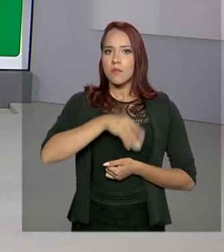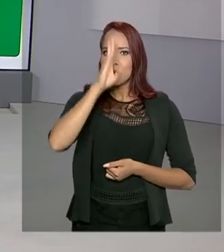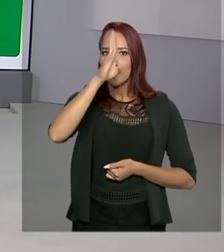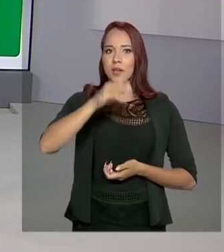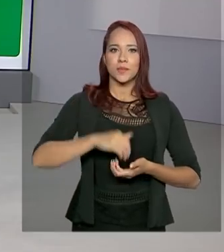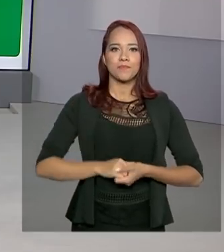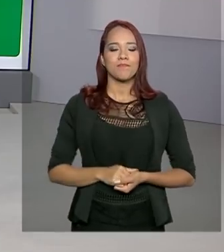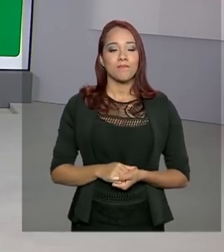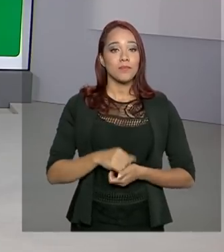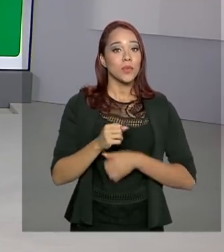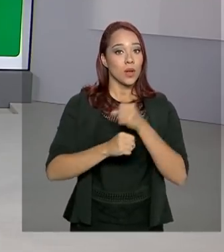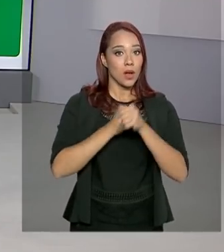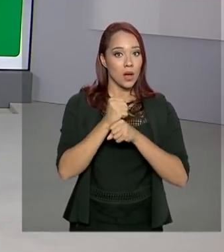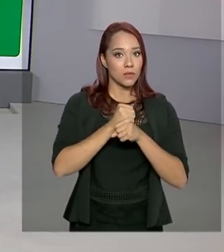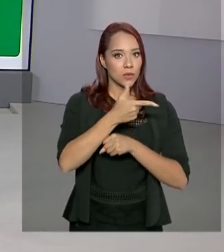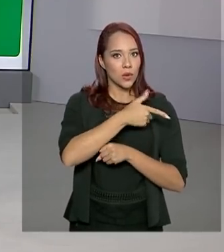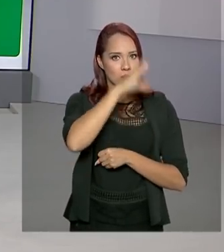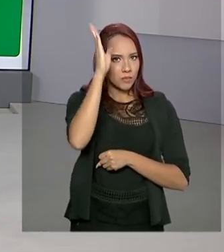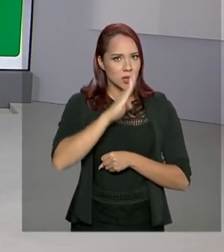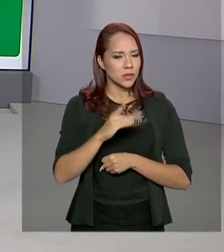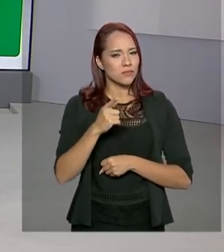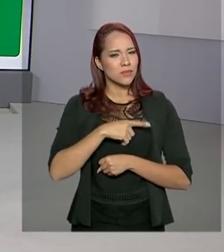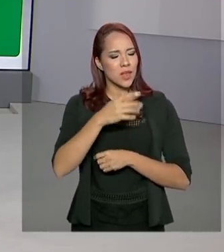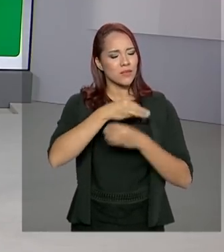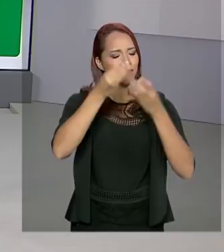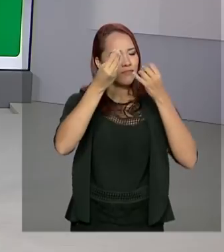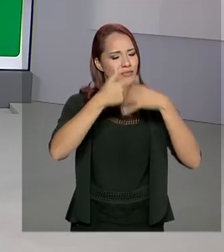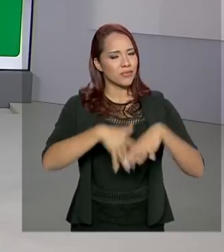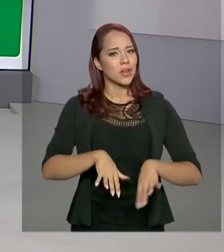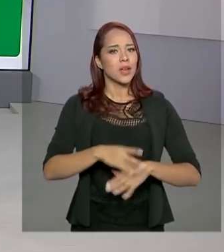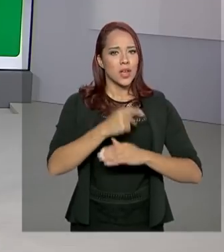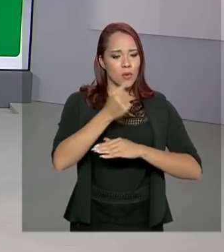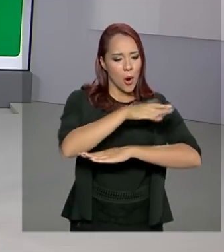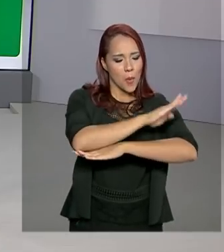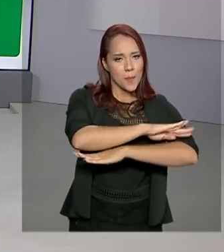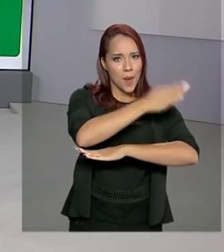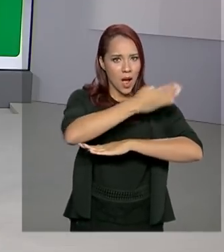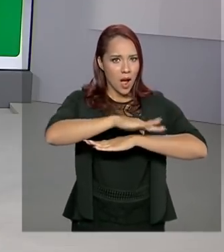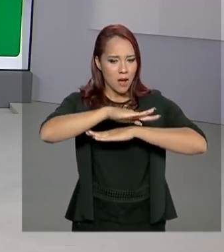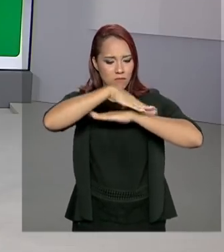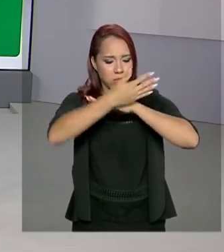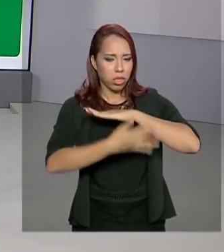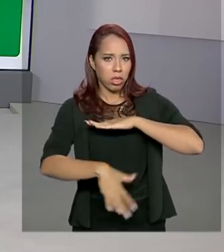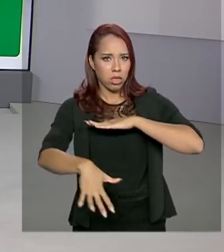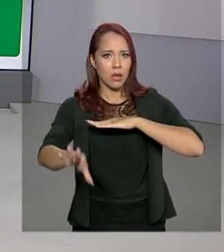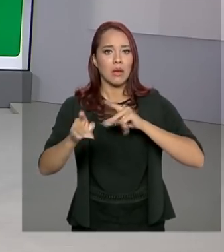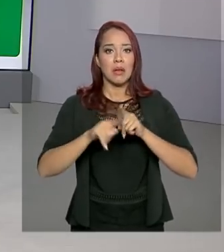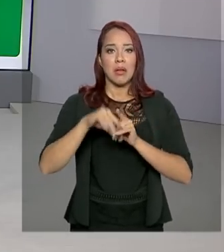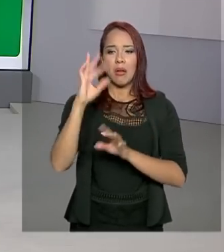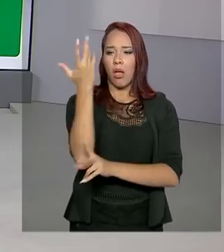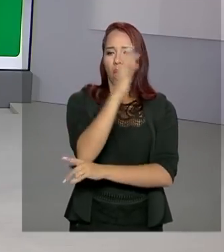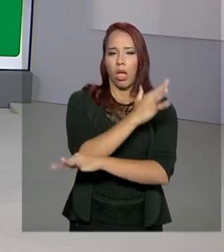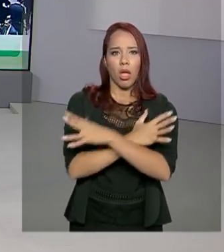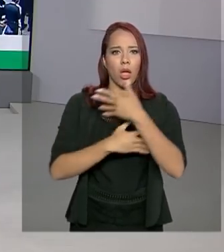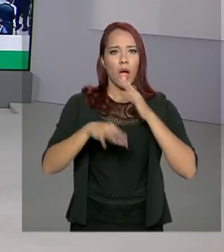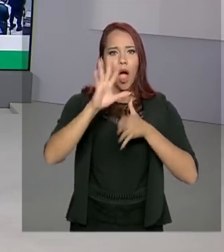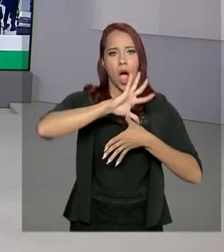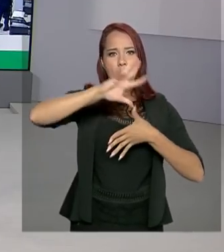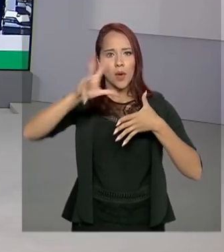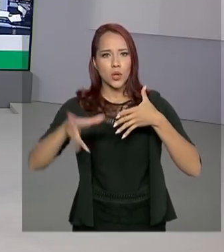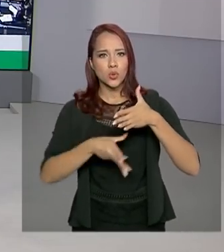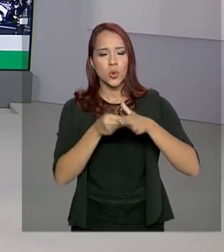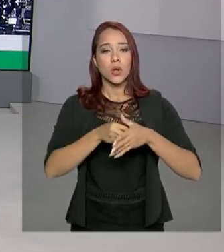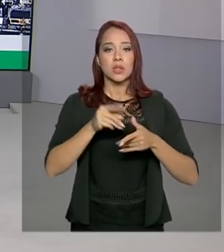No ano em que o Brasil passou por desastres ambientais, como o rompimento da barragem Brumadinho, as queimadas na Amazônia e o